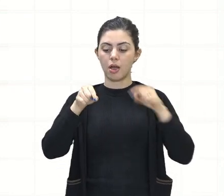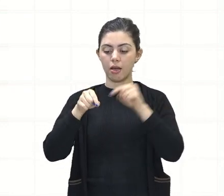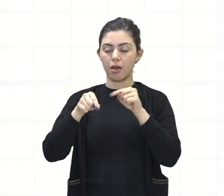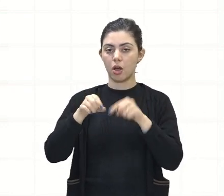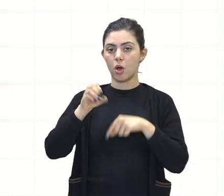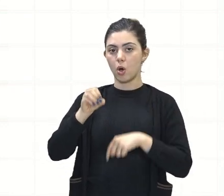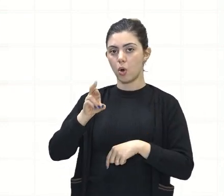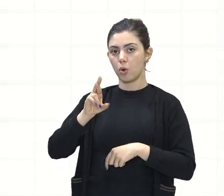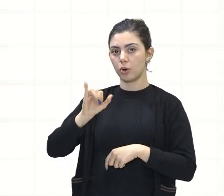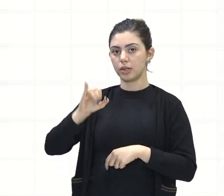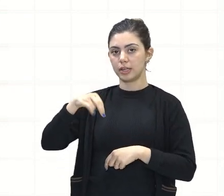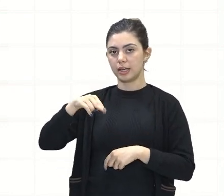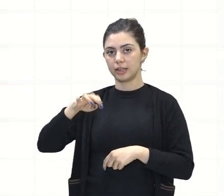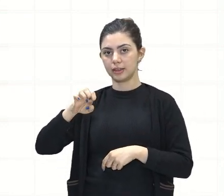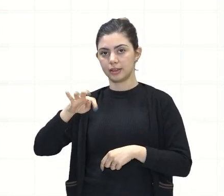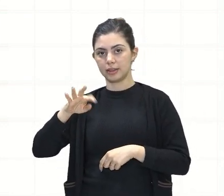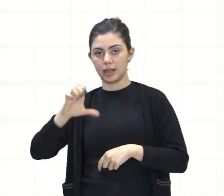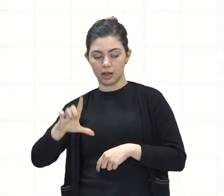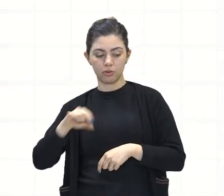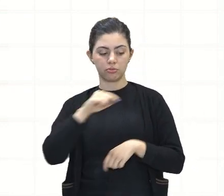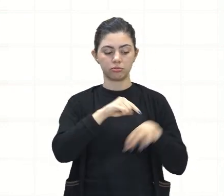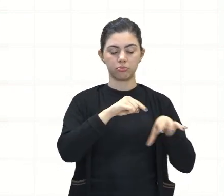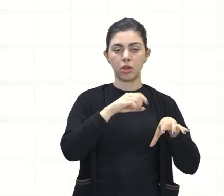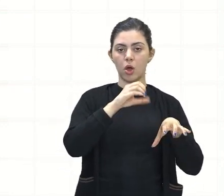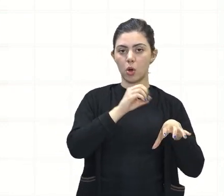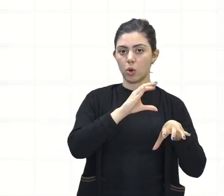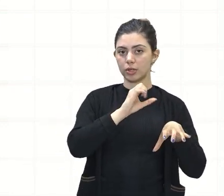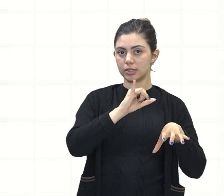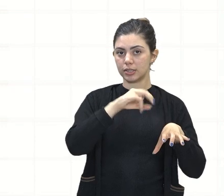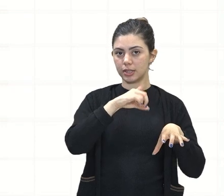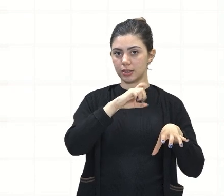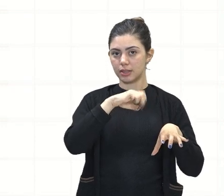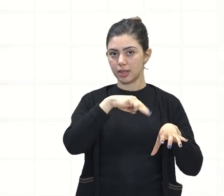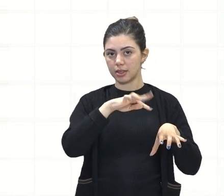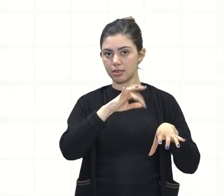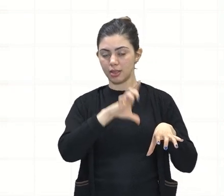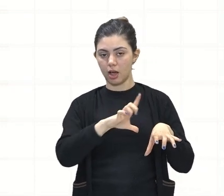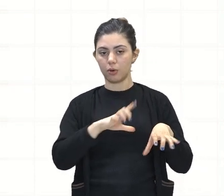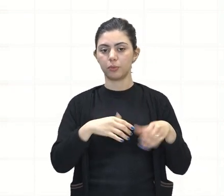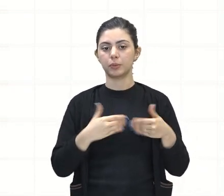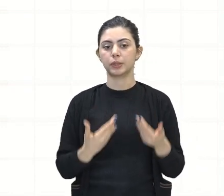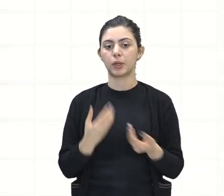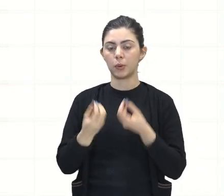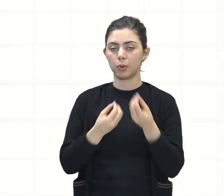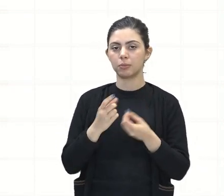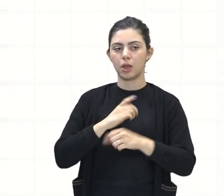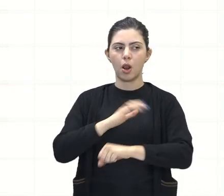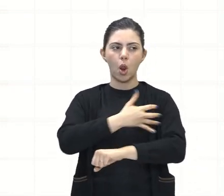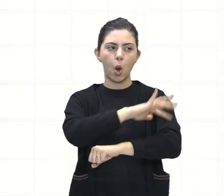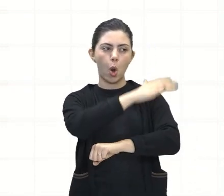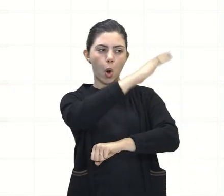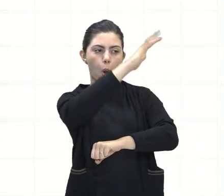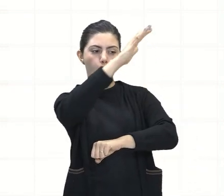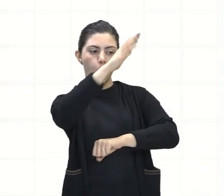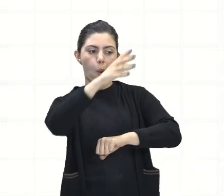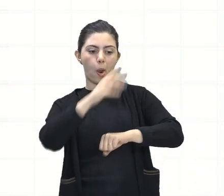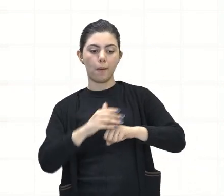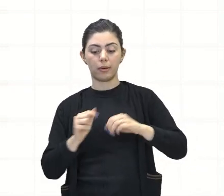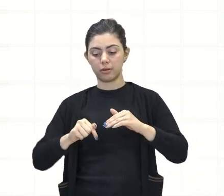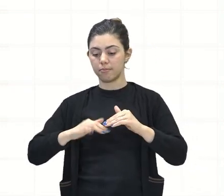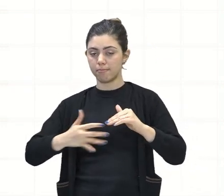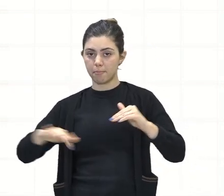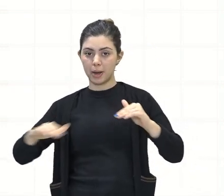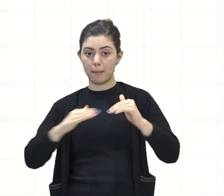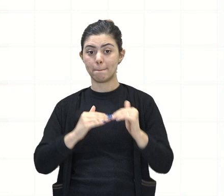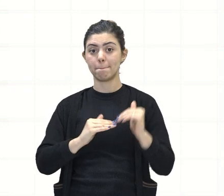Onde a tem uma menor quantidade de terra que está acima do nível do mar e é onde a gente tem também a concentração